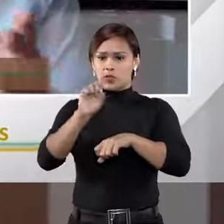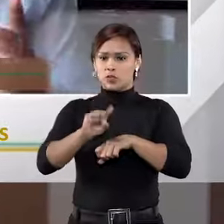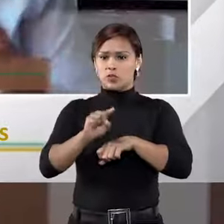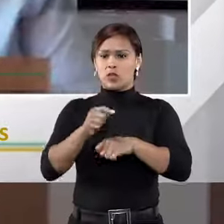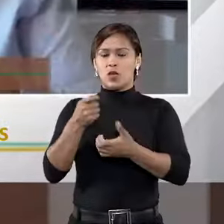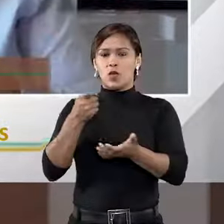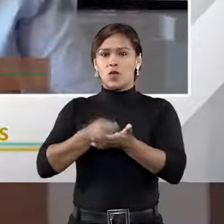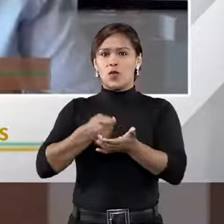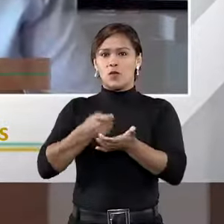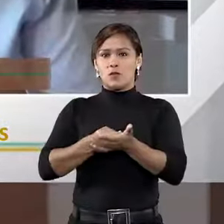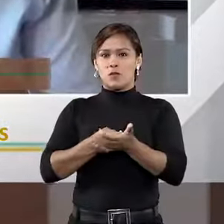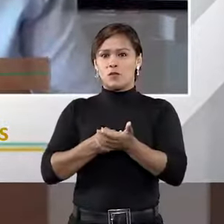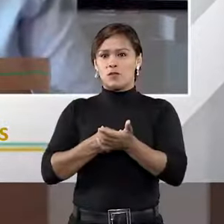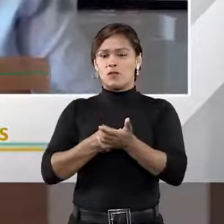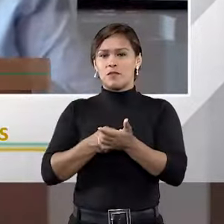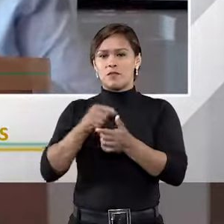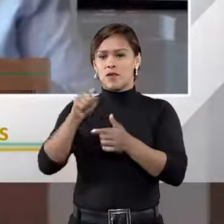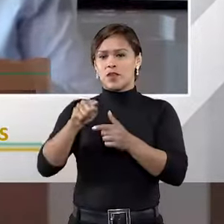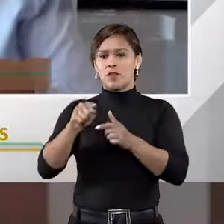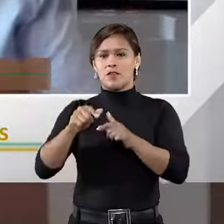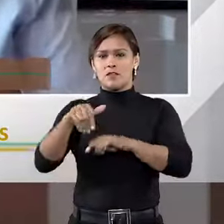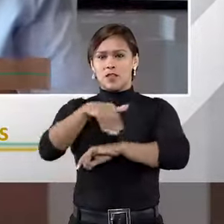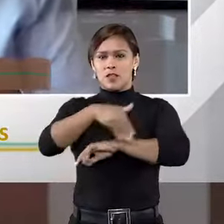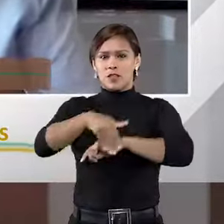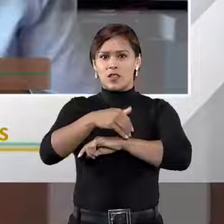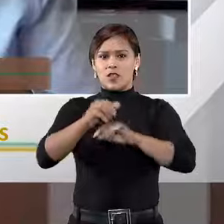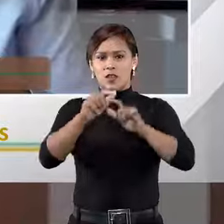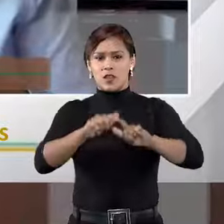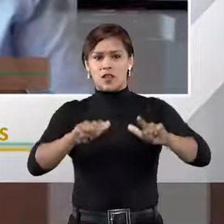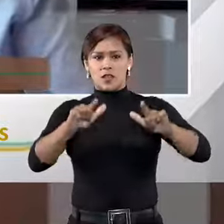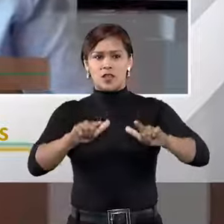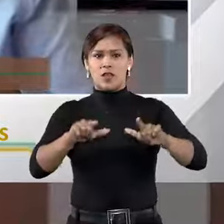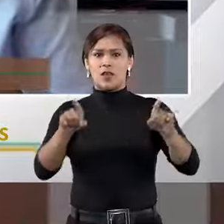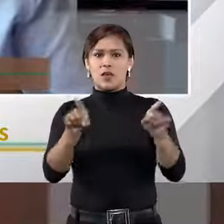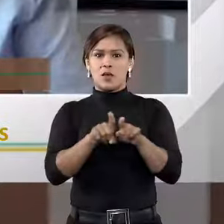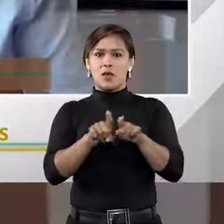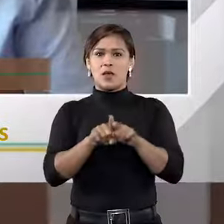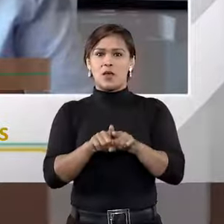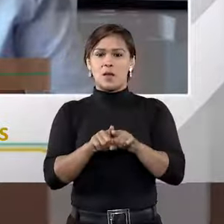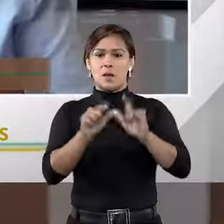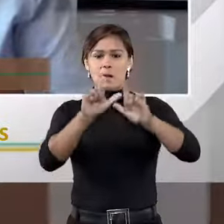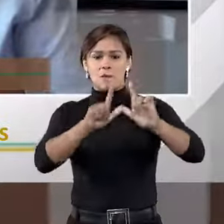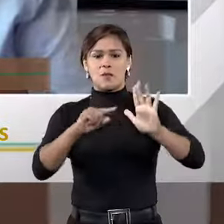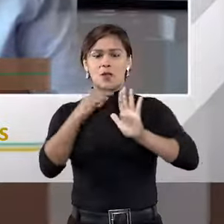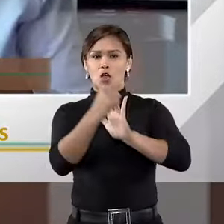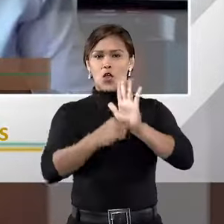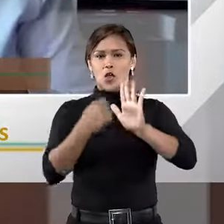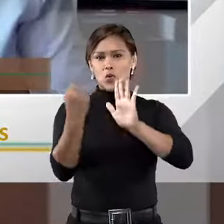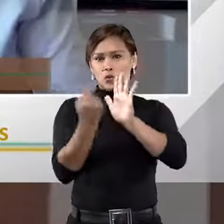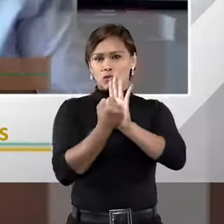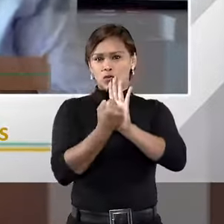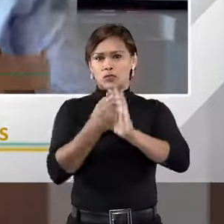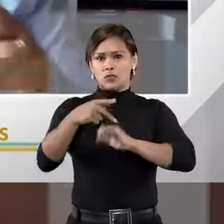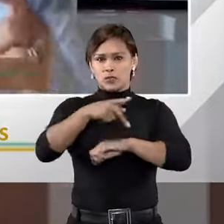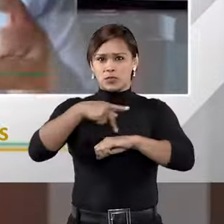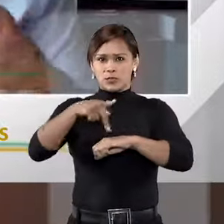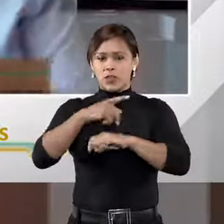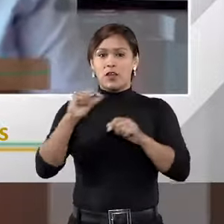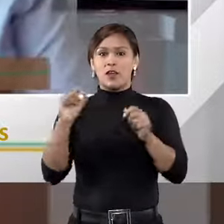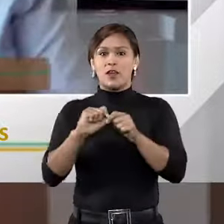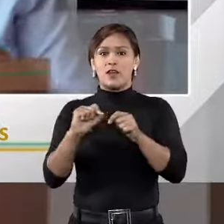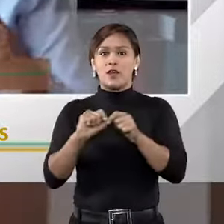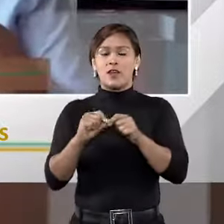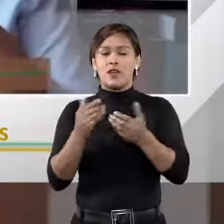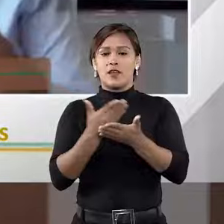compravam no camelô aquelas carteiras pretas de couro com o brasão da república e faziam